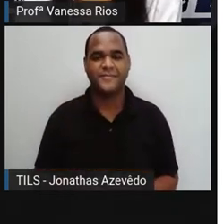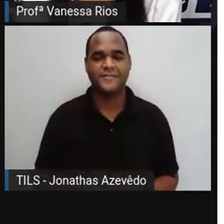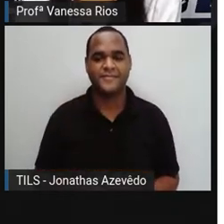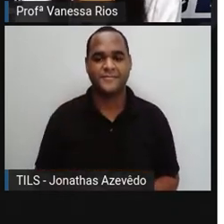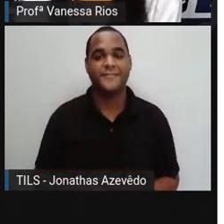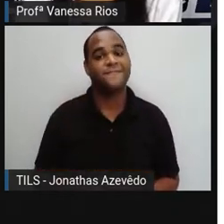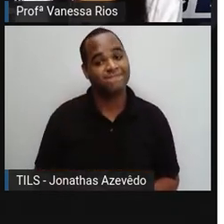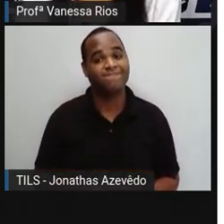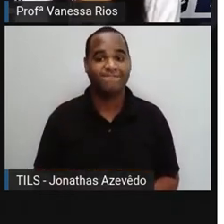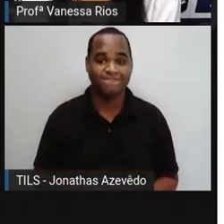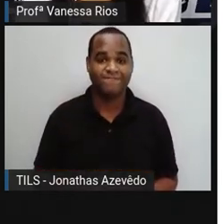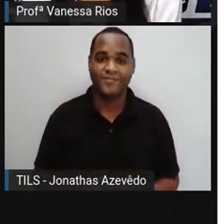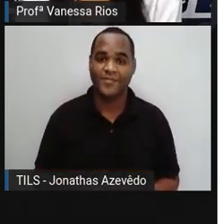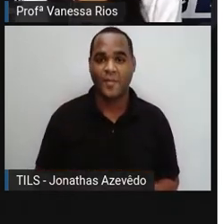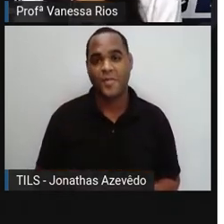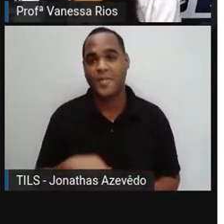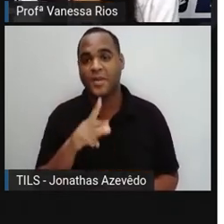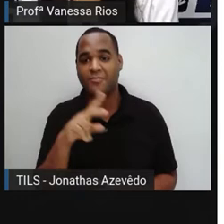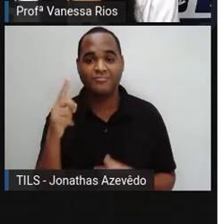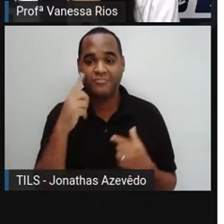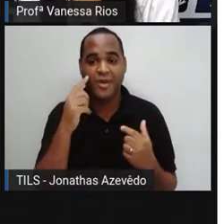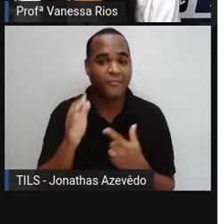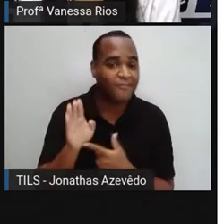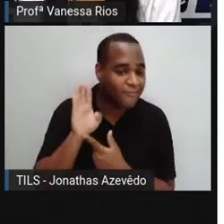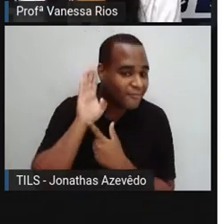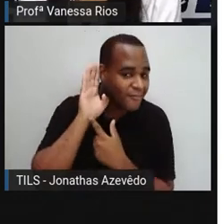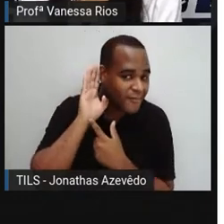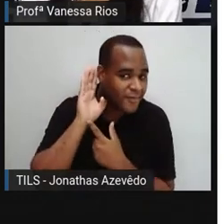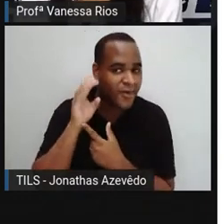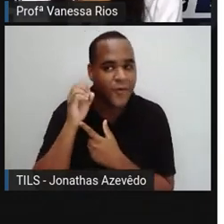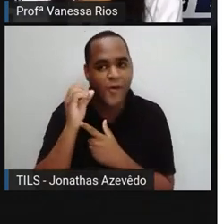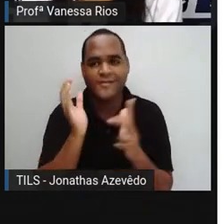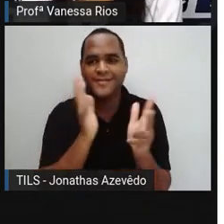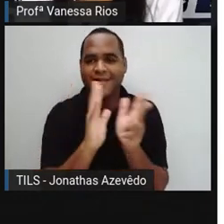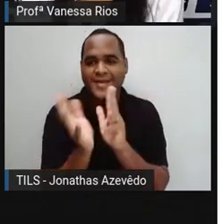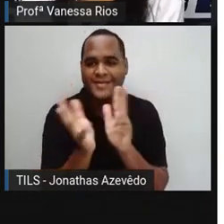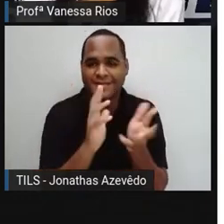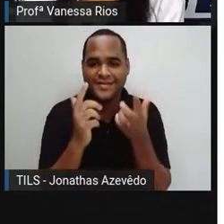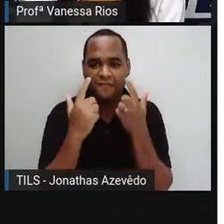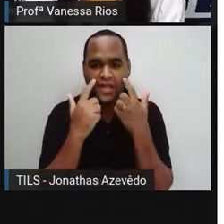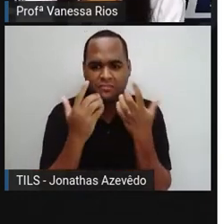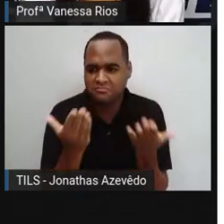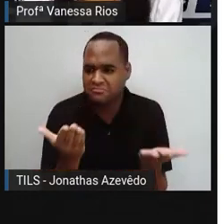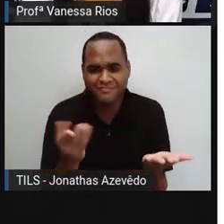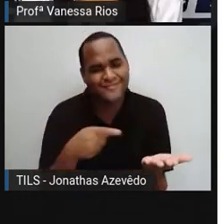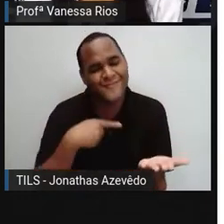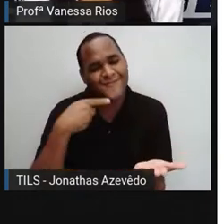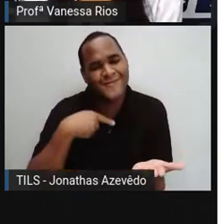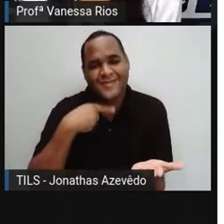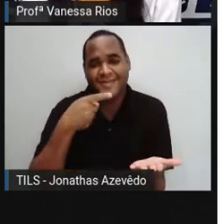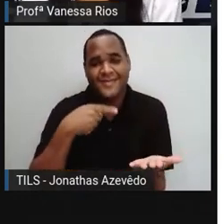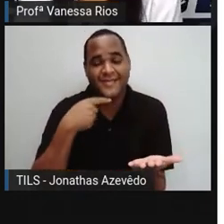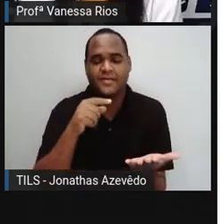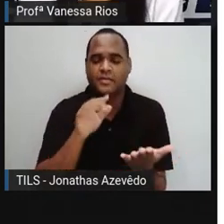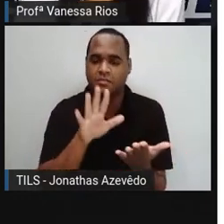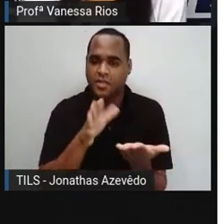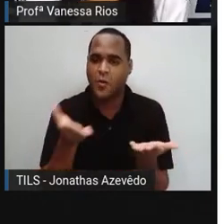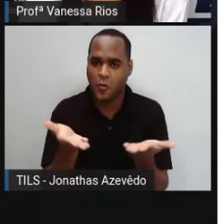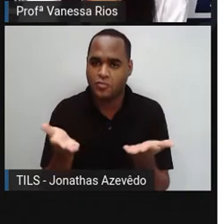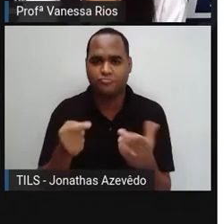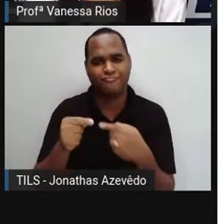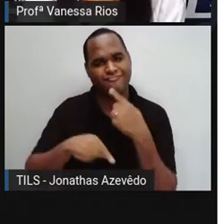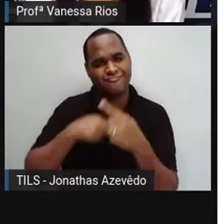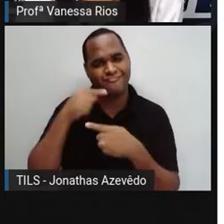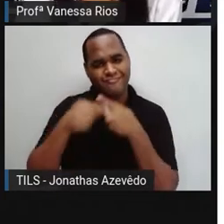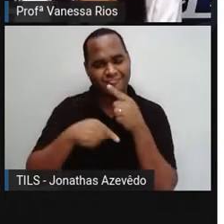É uma pena aí que a PRO pode ouvir o que vocês estão aí pensando ou o que gostariam de falar. Mas, já que a gente não tem